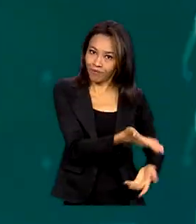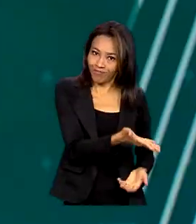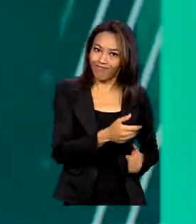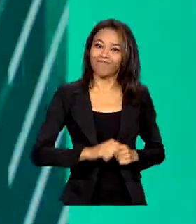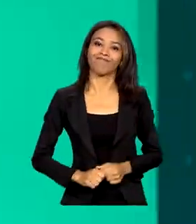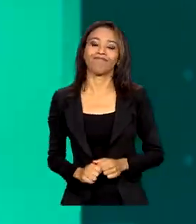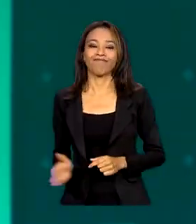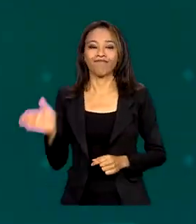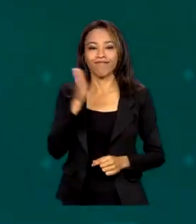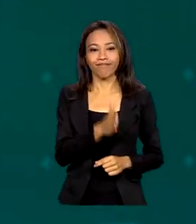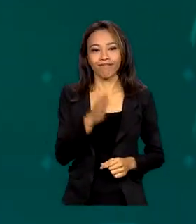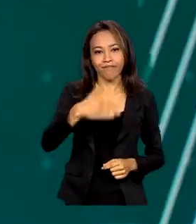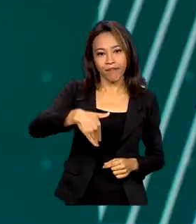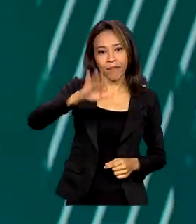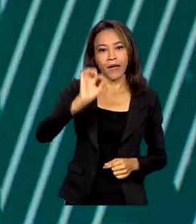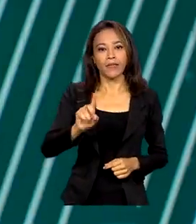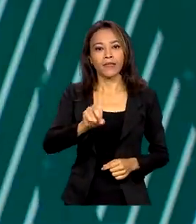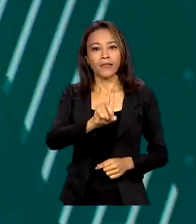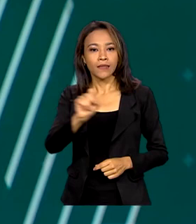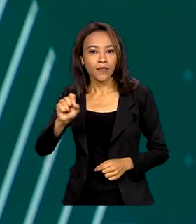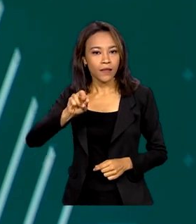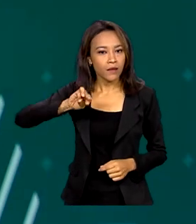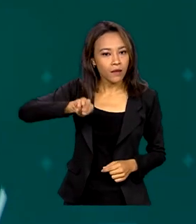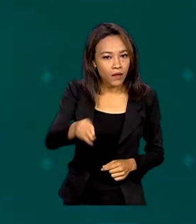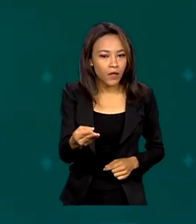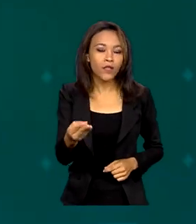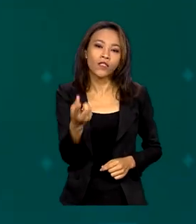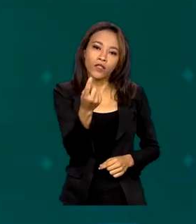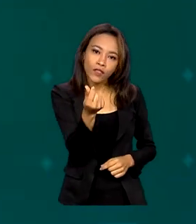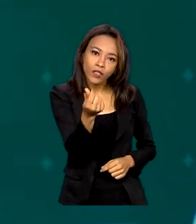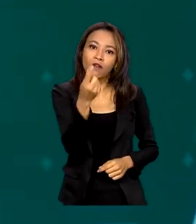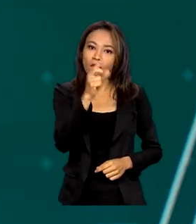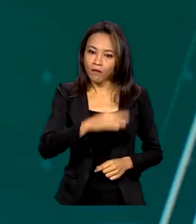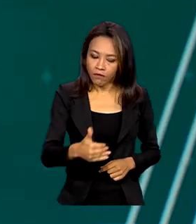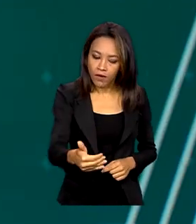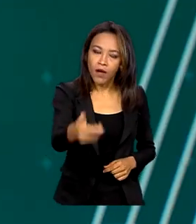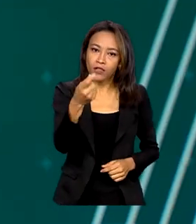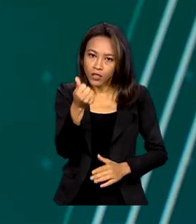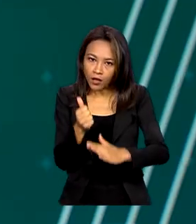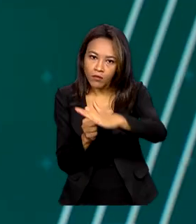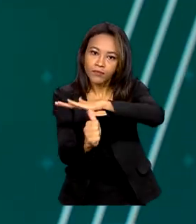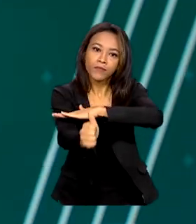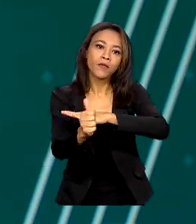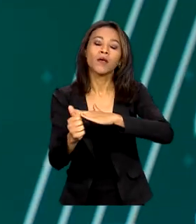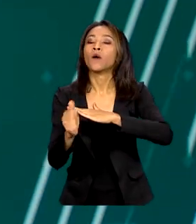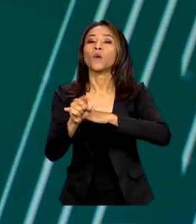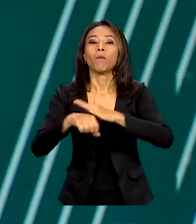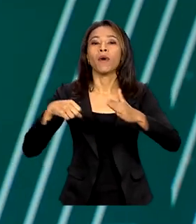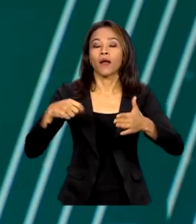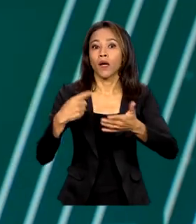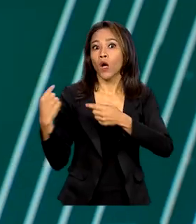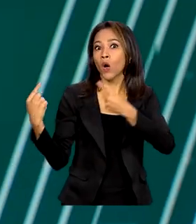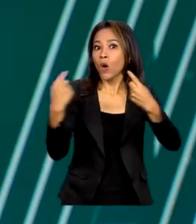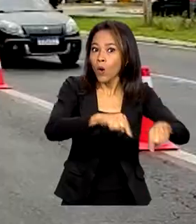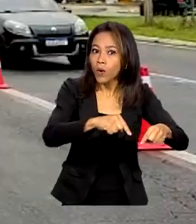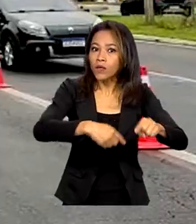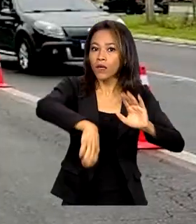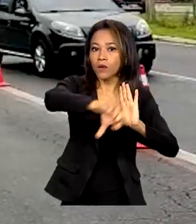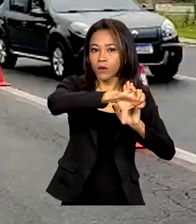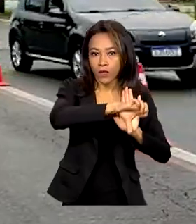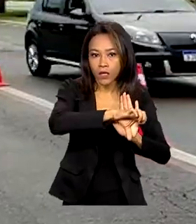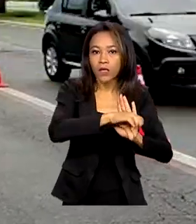Mais 100 milhões de reais vão ser empregados pelo governo federal para combater a criminalidade no Rio Grande do Norte.